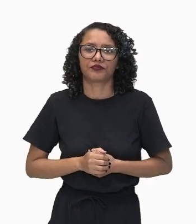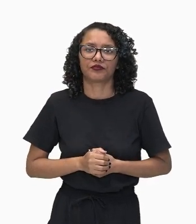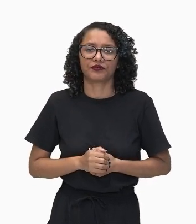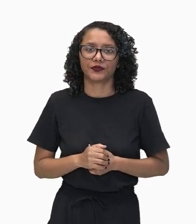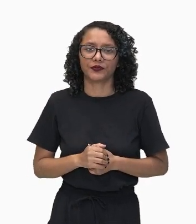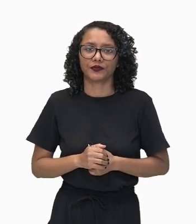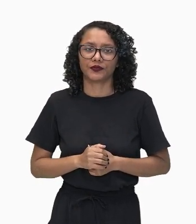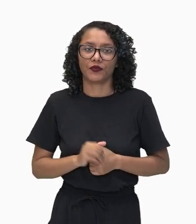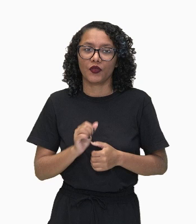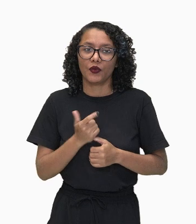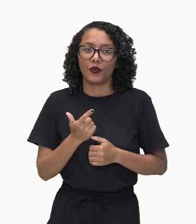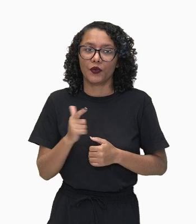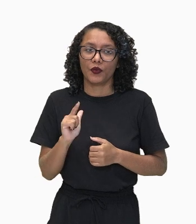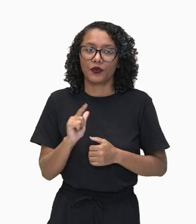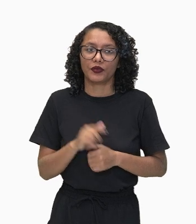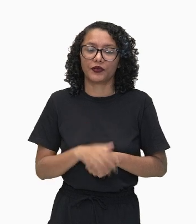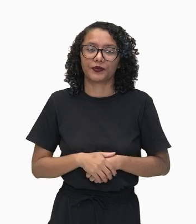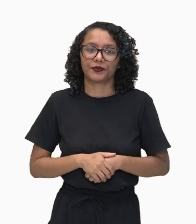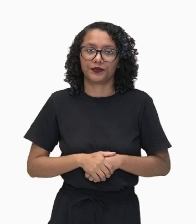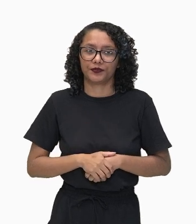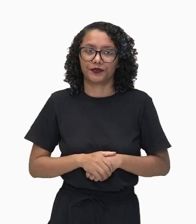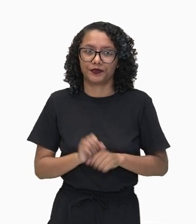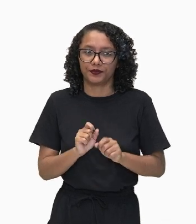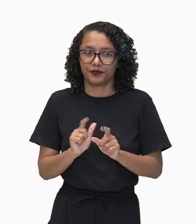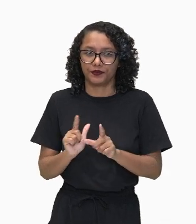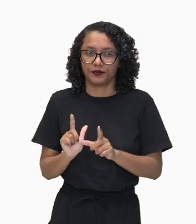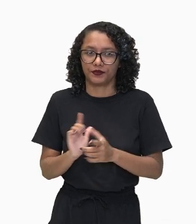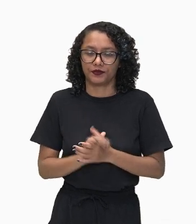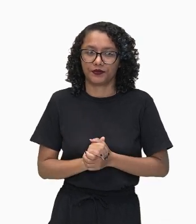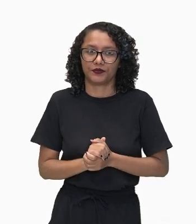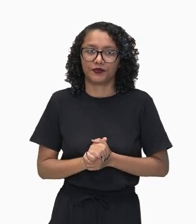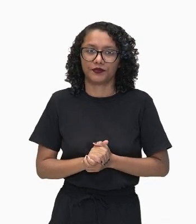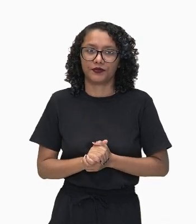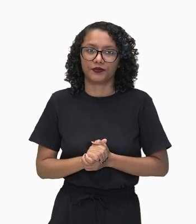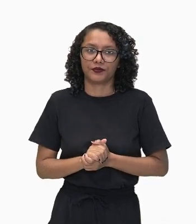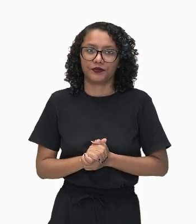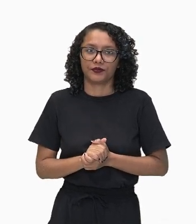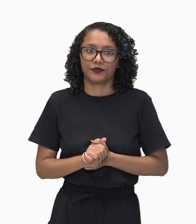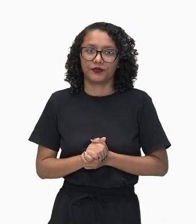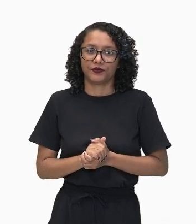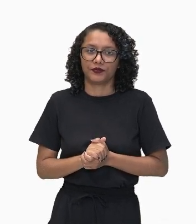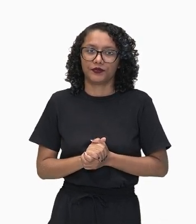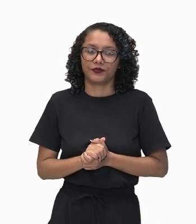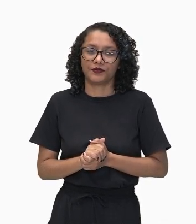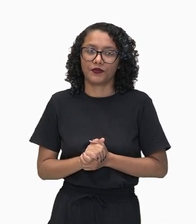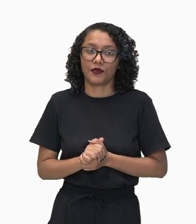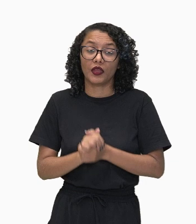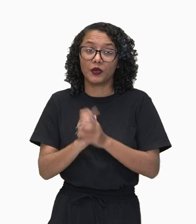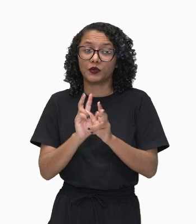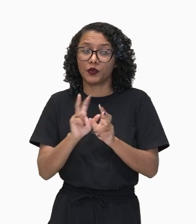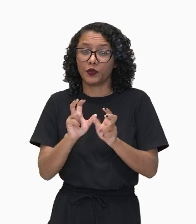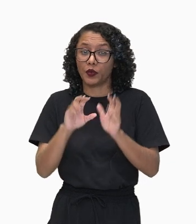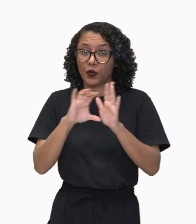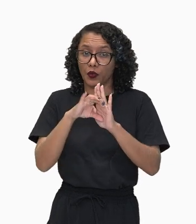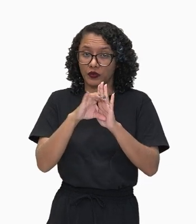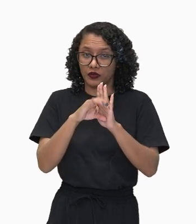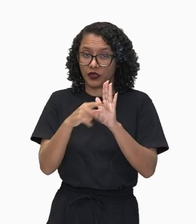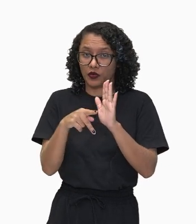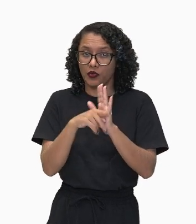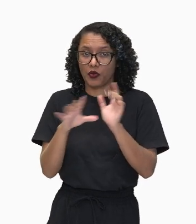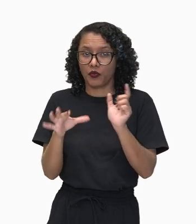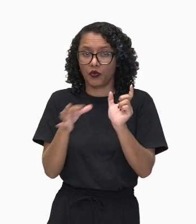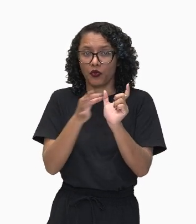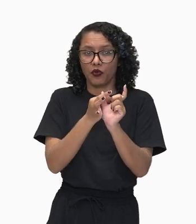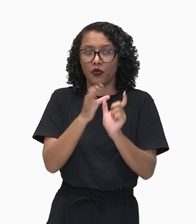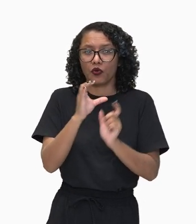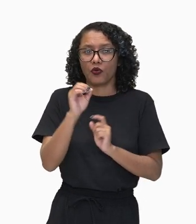aí a próxima informação que nós vamos trazer para você, que é conceituar a conjunção. Vamos lá, olha só. O que é